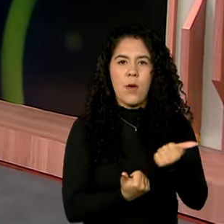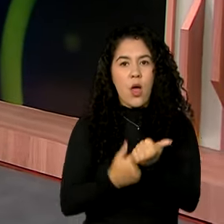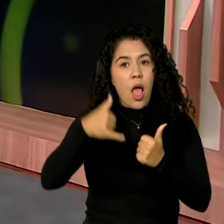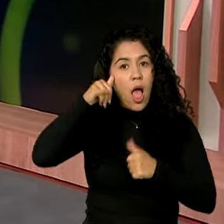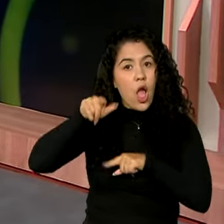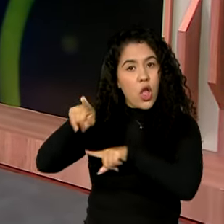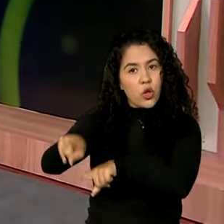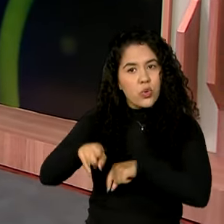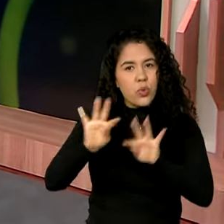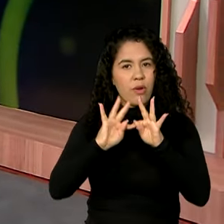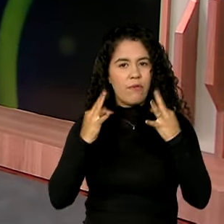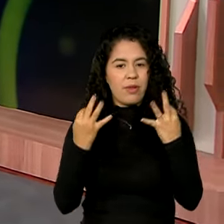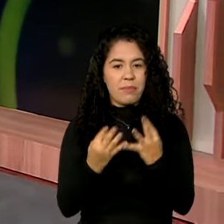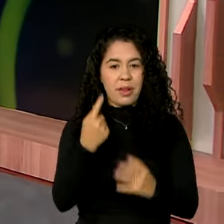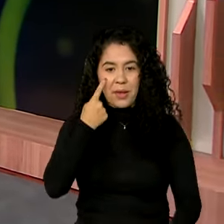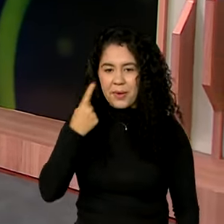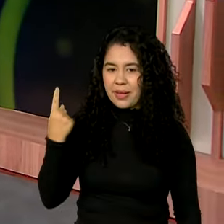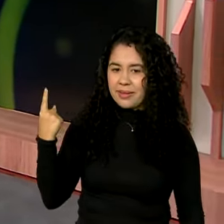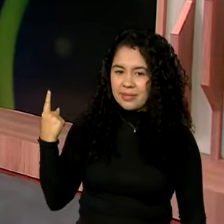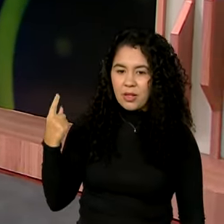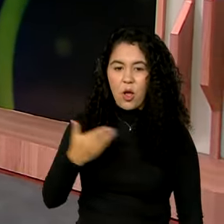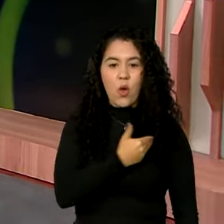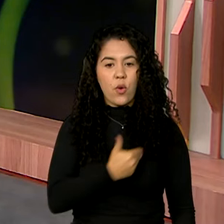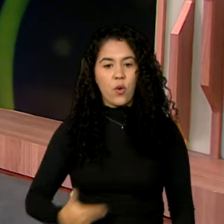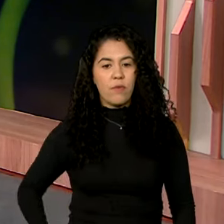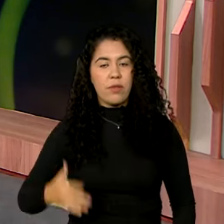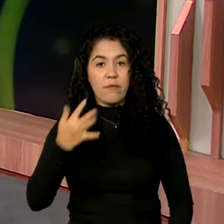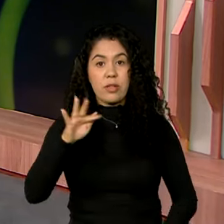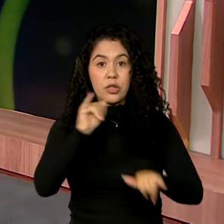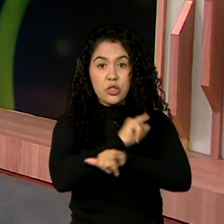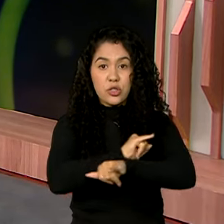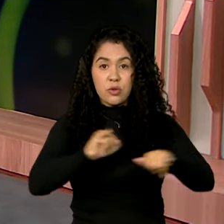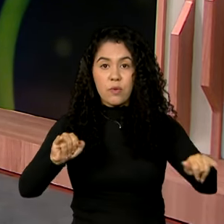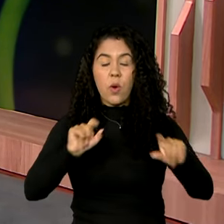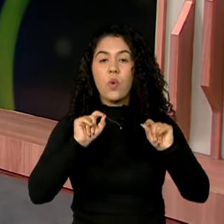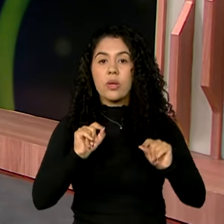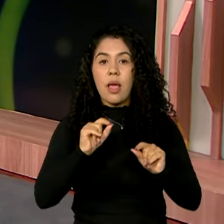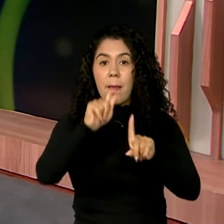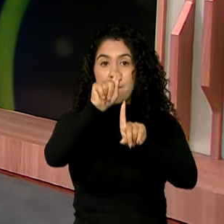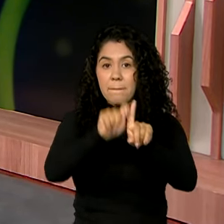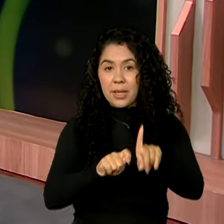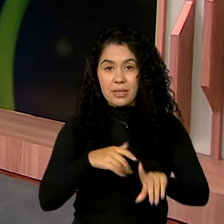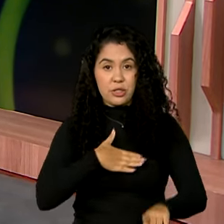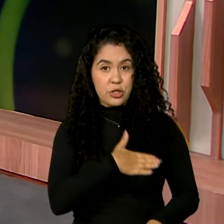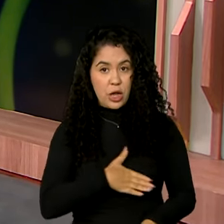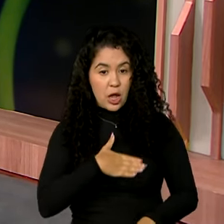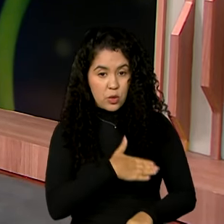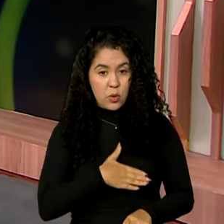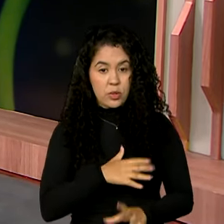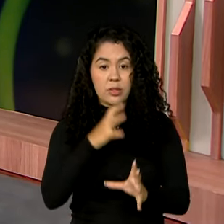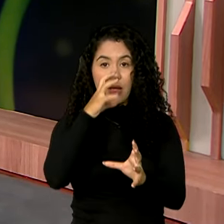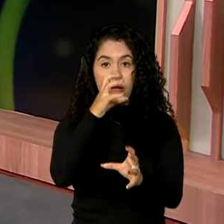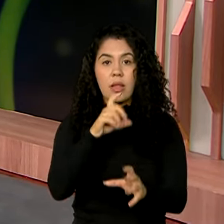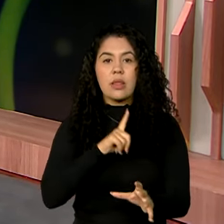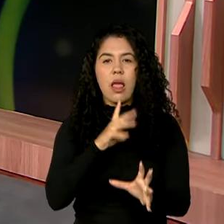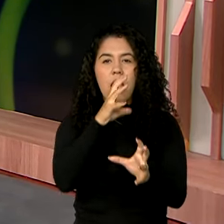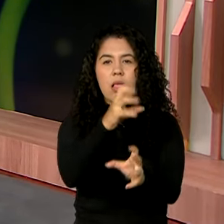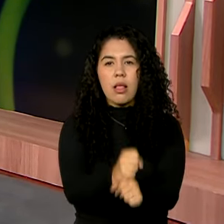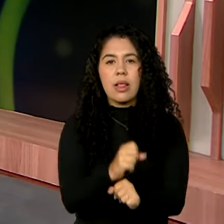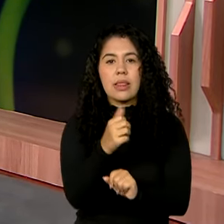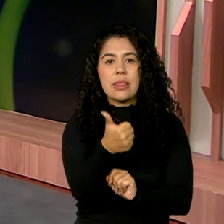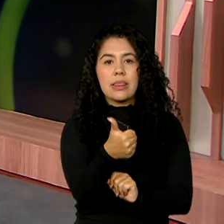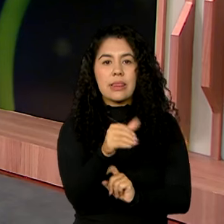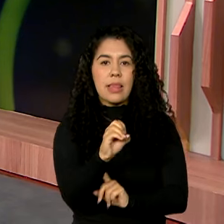Você vê no telão, o governo federal divulgou que em agosto, o programa de aquisição de alimentos contou com a participação de